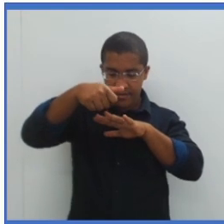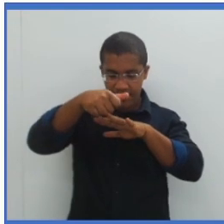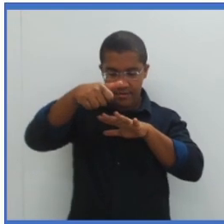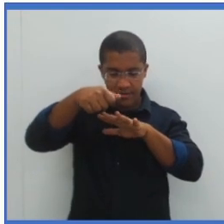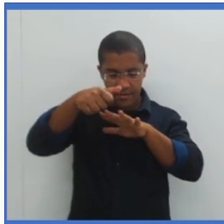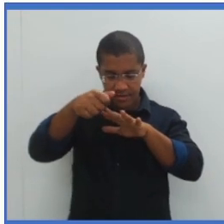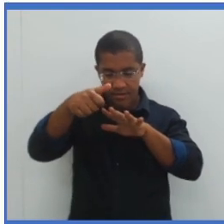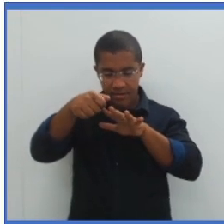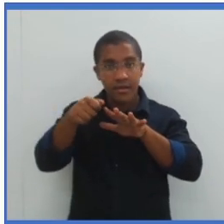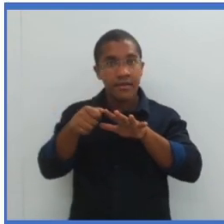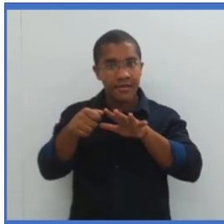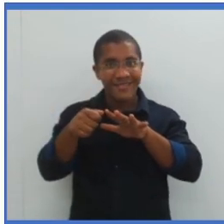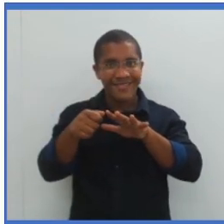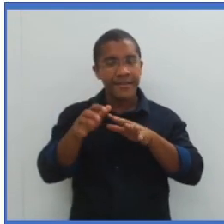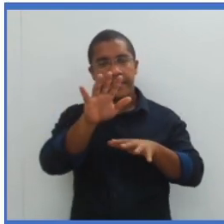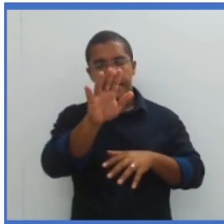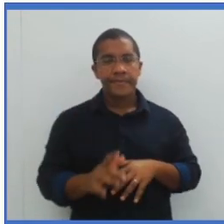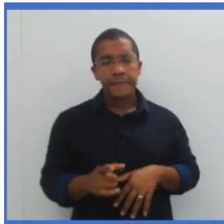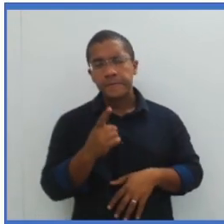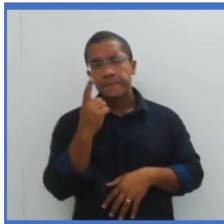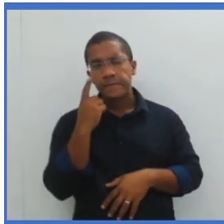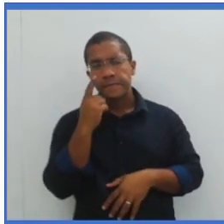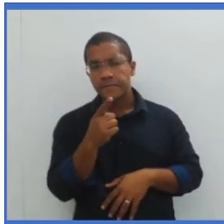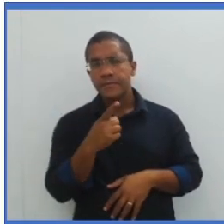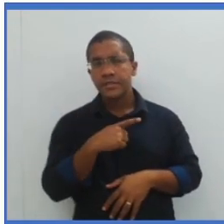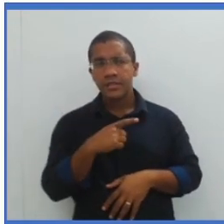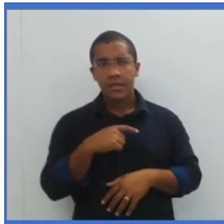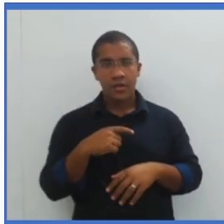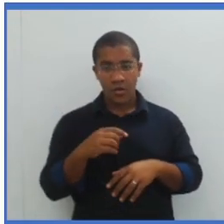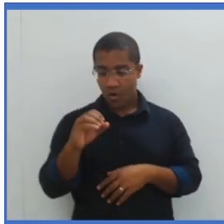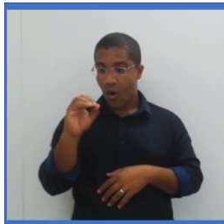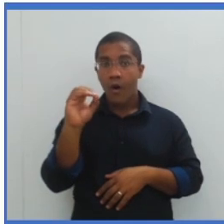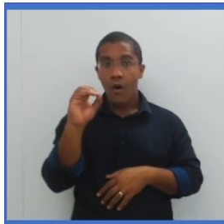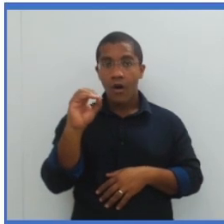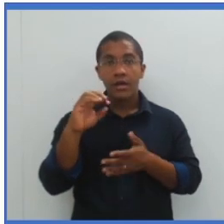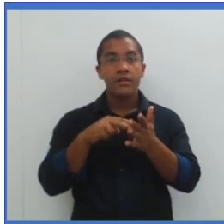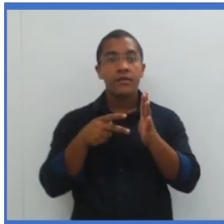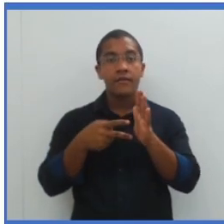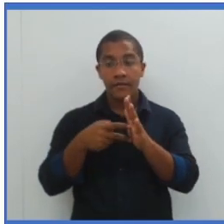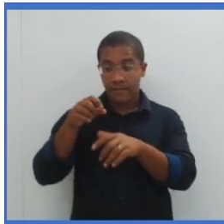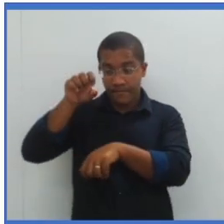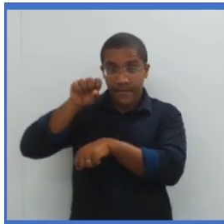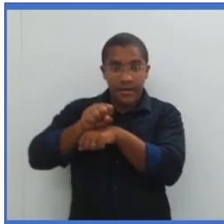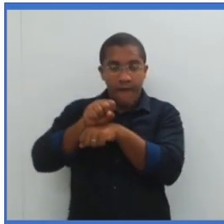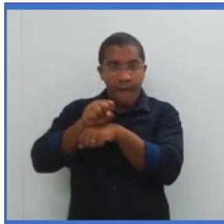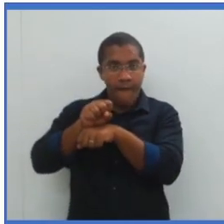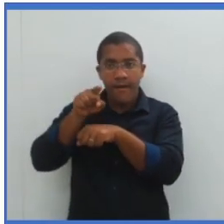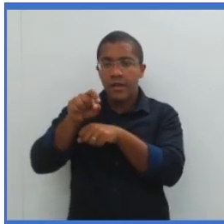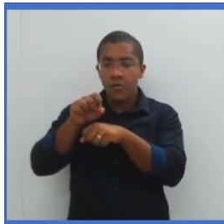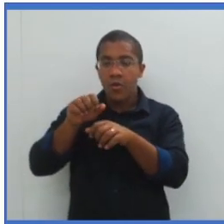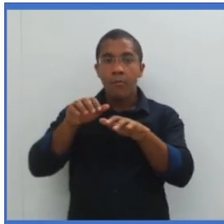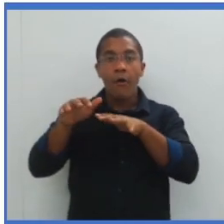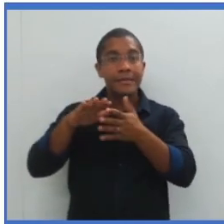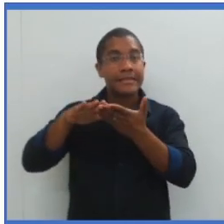Preste atenção aí nesse cortador de unha. Eu tenho o O, que significa o ponto fixo, que não